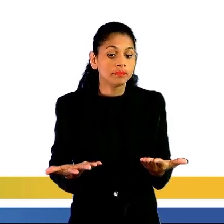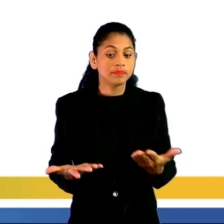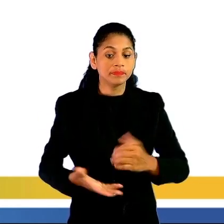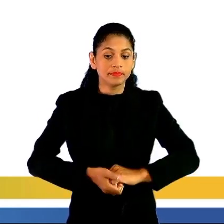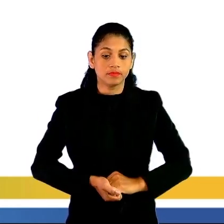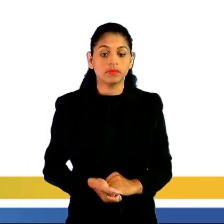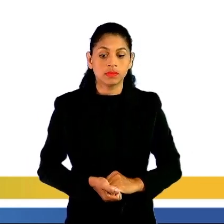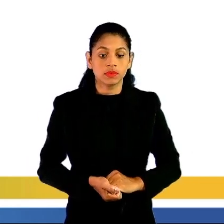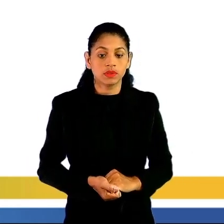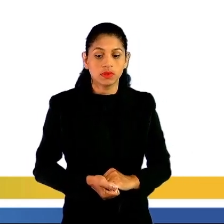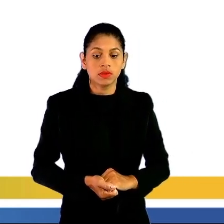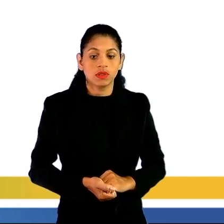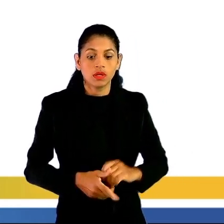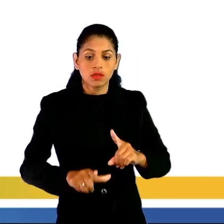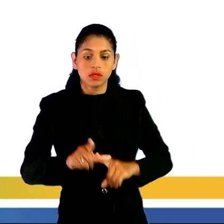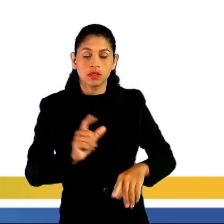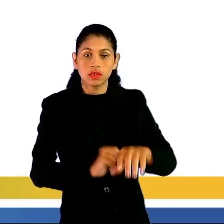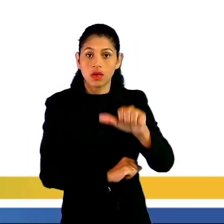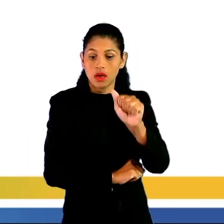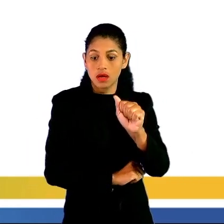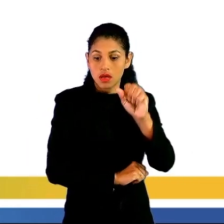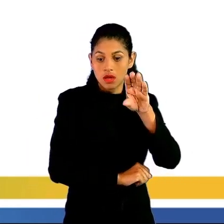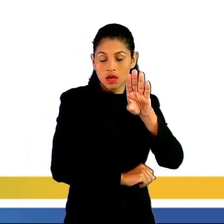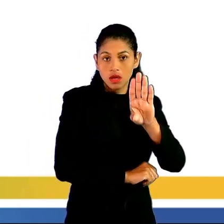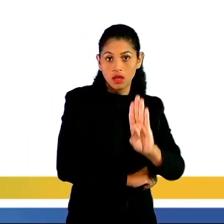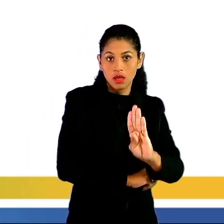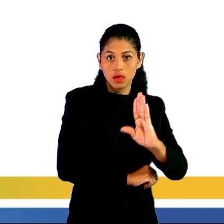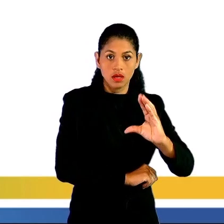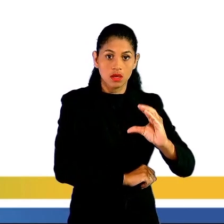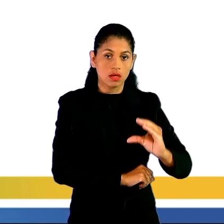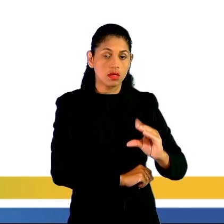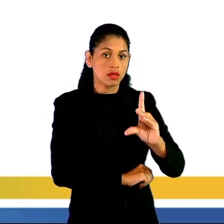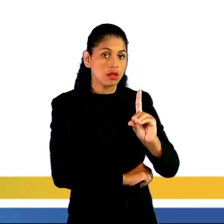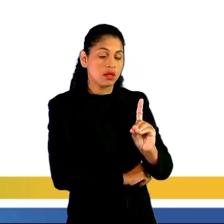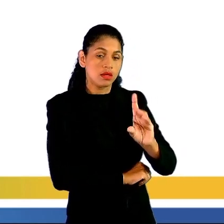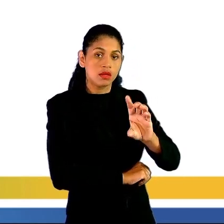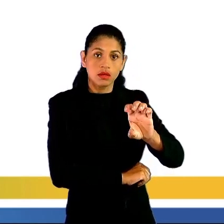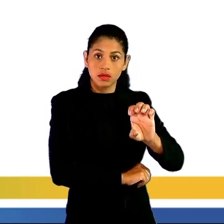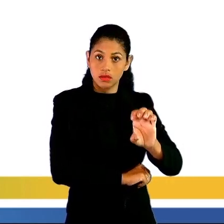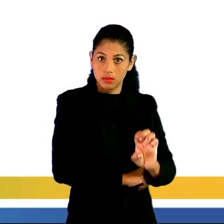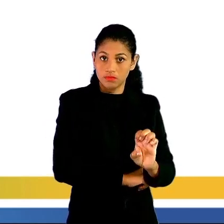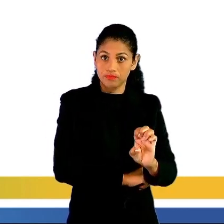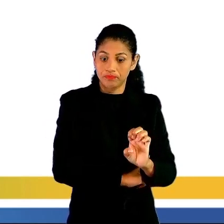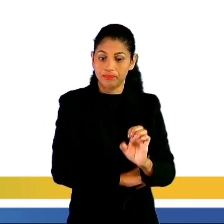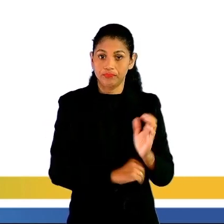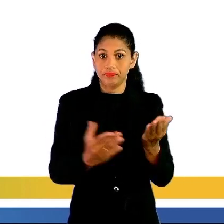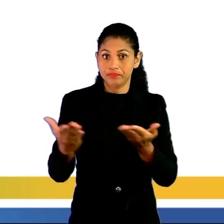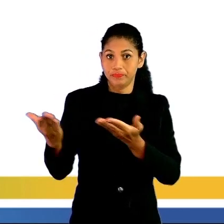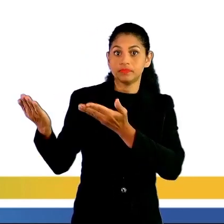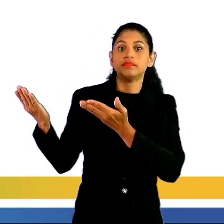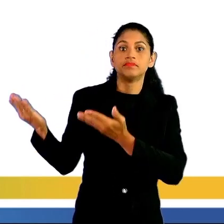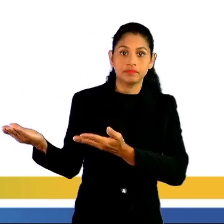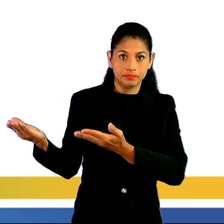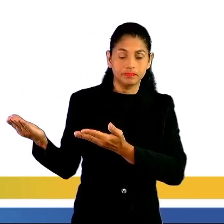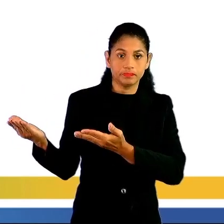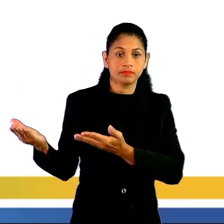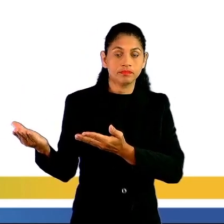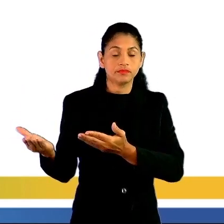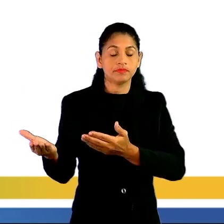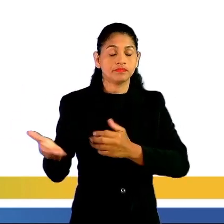500 caixas de azulejo. Alternativa C, 36 caixas de azulejo. Alternativa D,